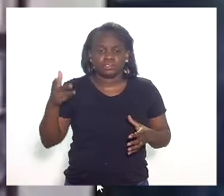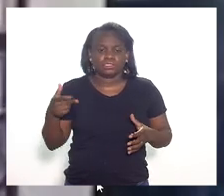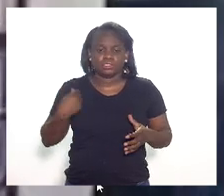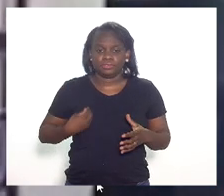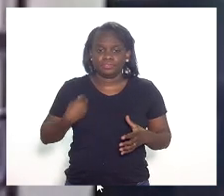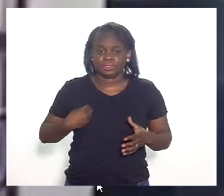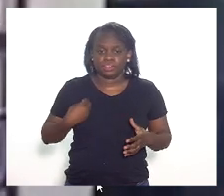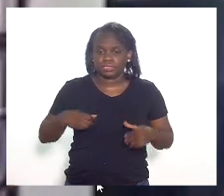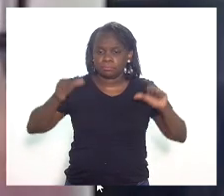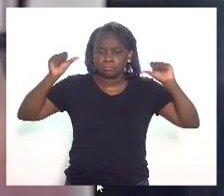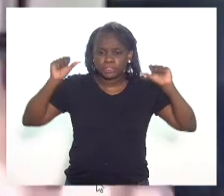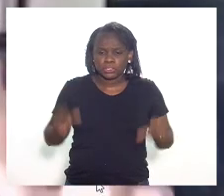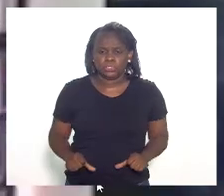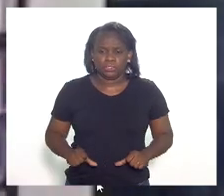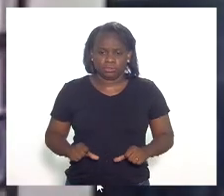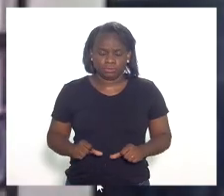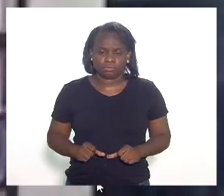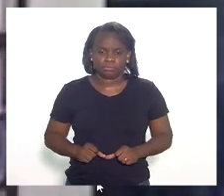de vida pior